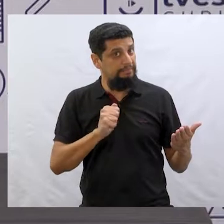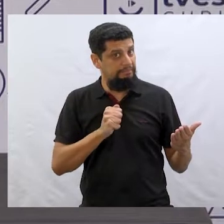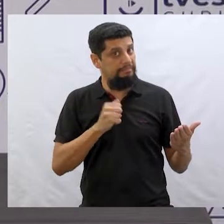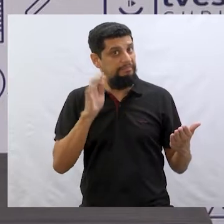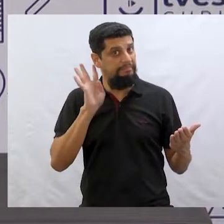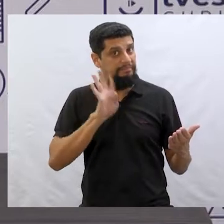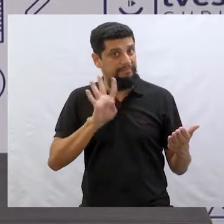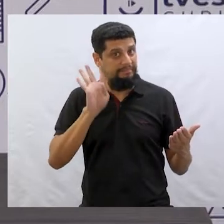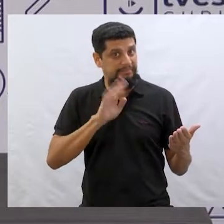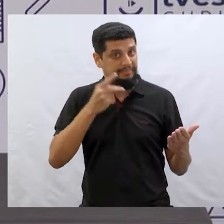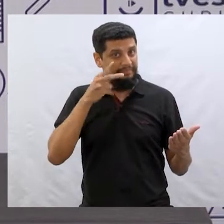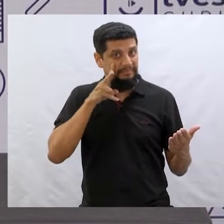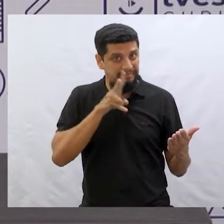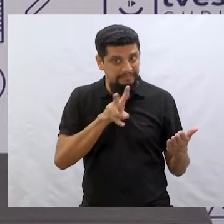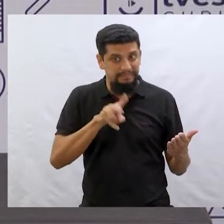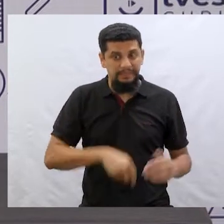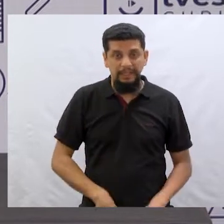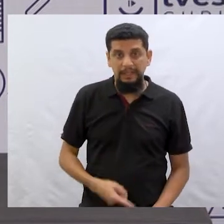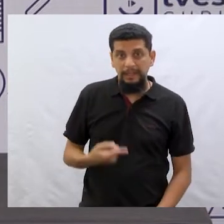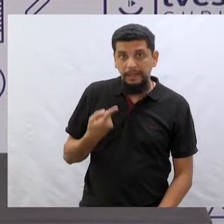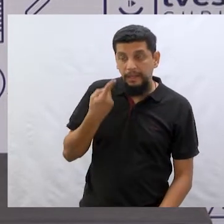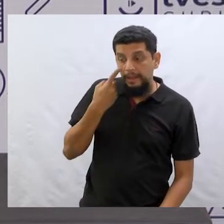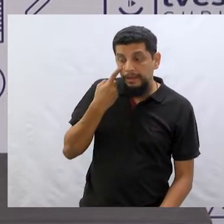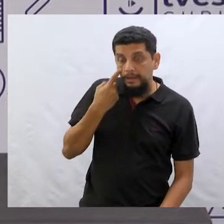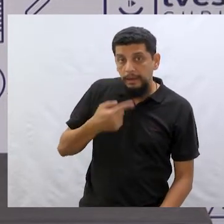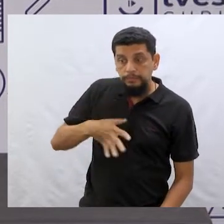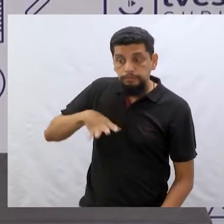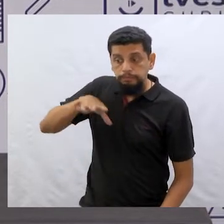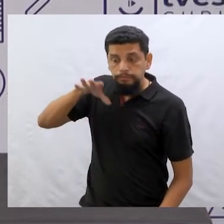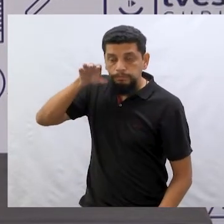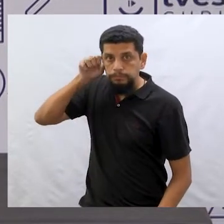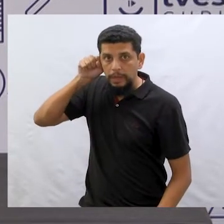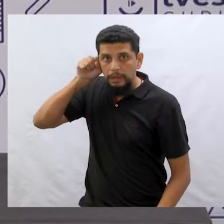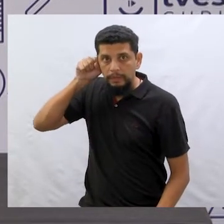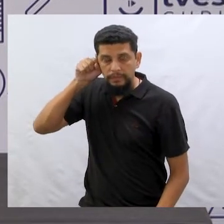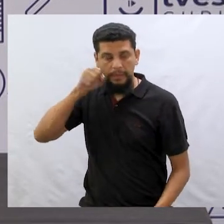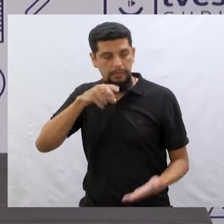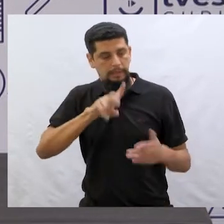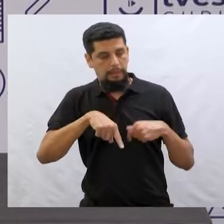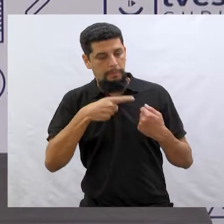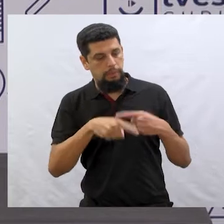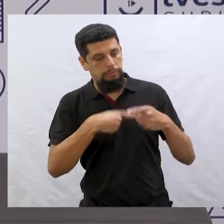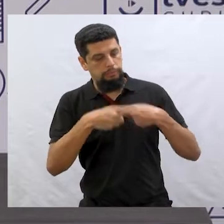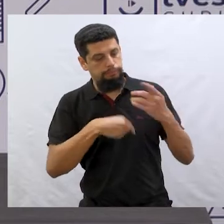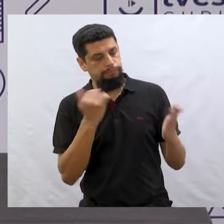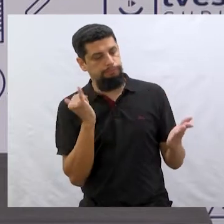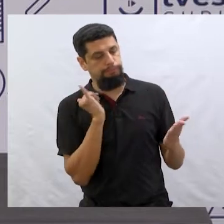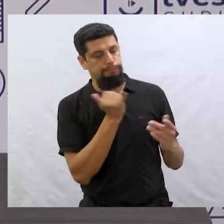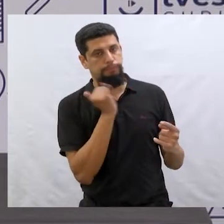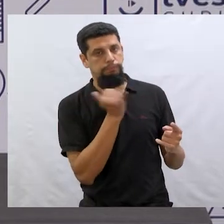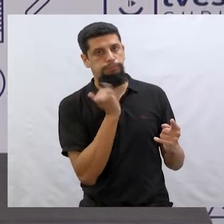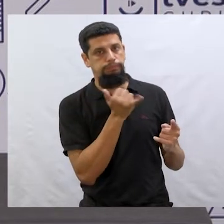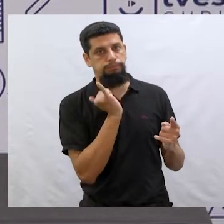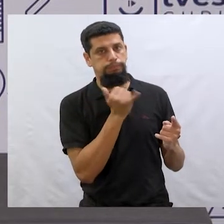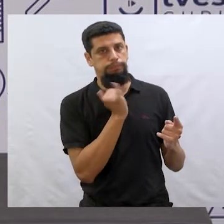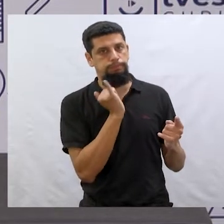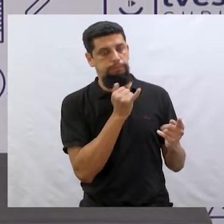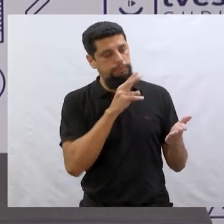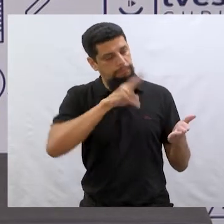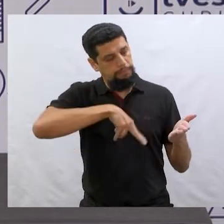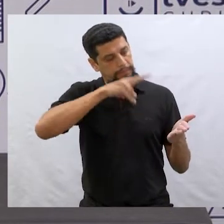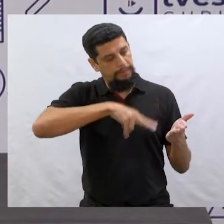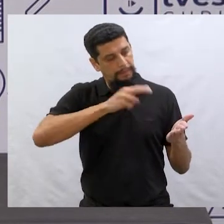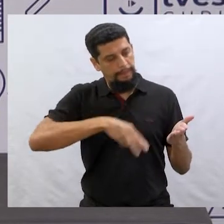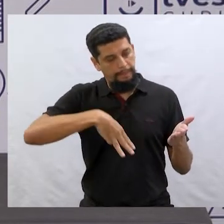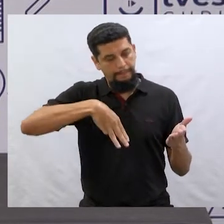gostoso ver isso. Então, ela ouvia a história da mãe, está passando para a irmã. As três leem juntas também.